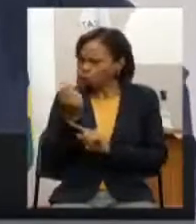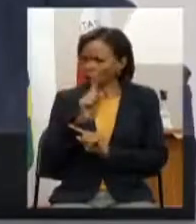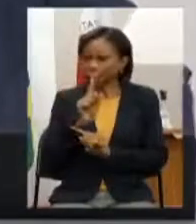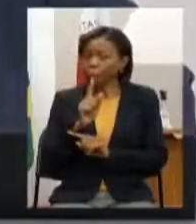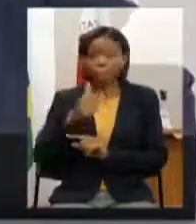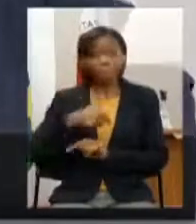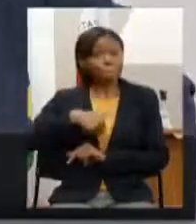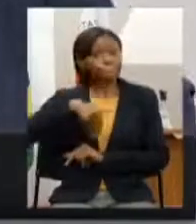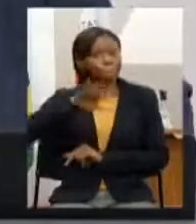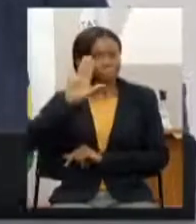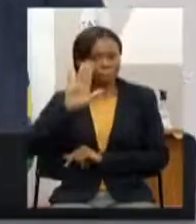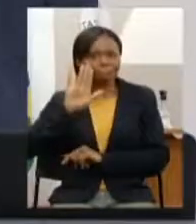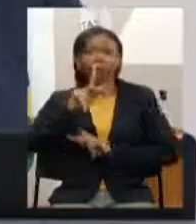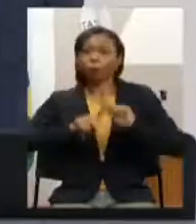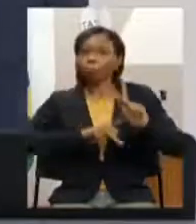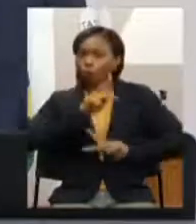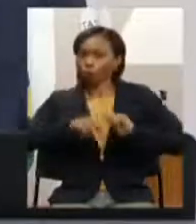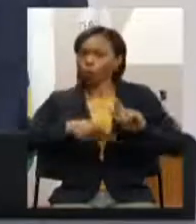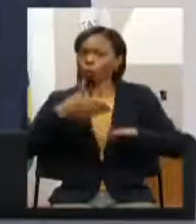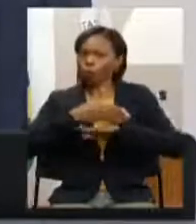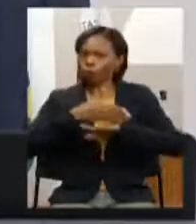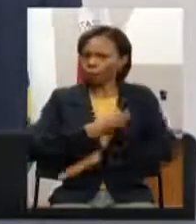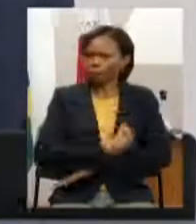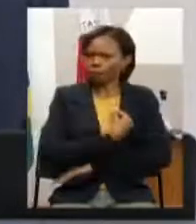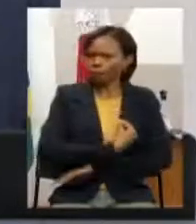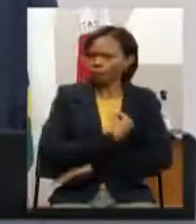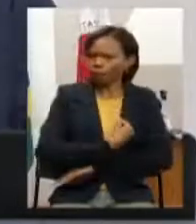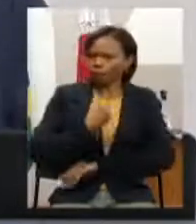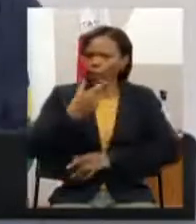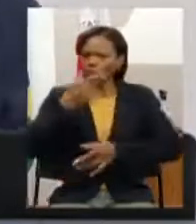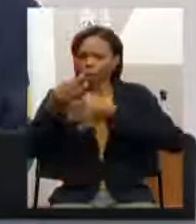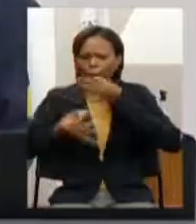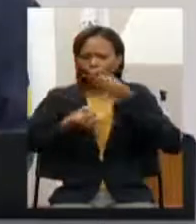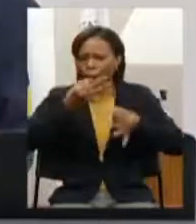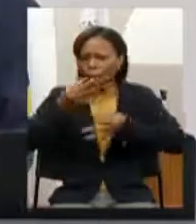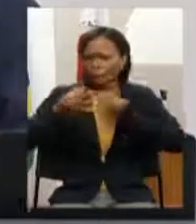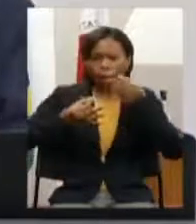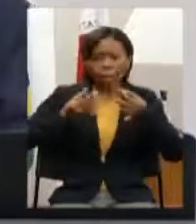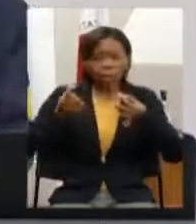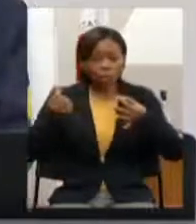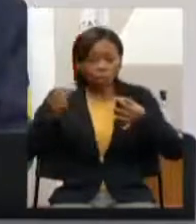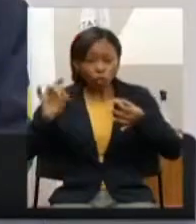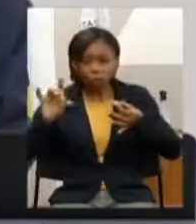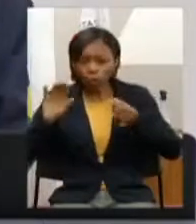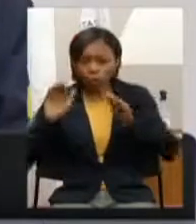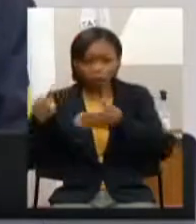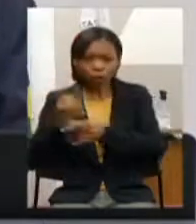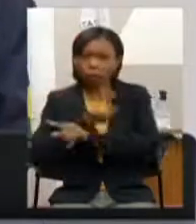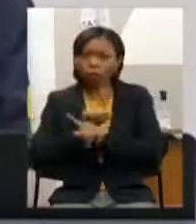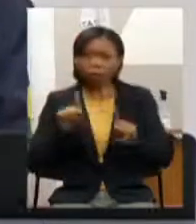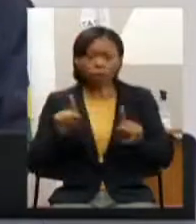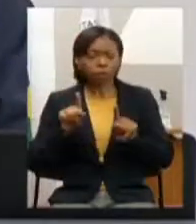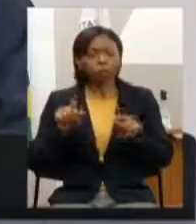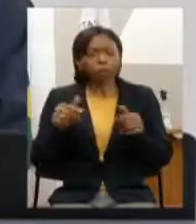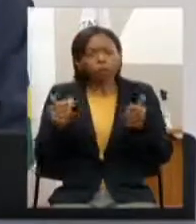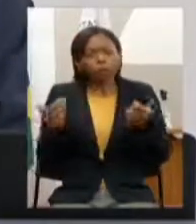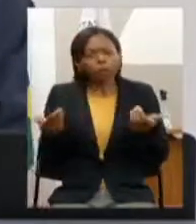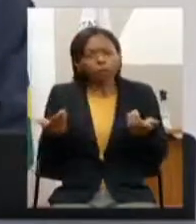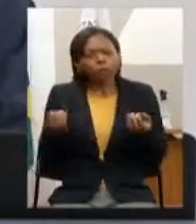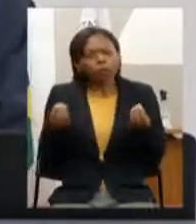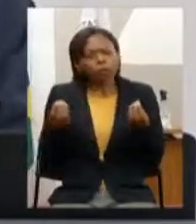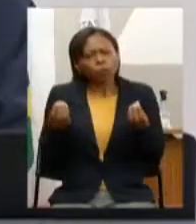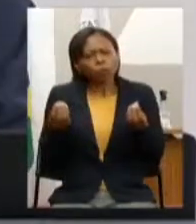a participação popular na questão de discutir o PPAG é bem maior que isso olha que nobreza